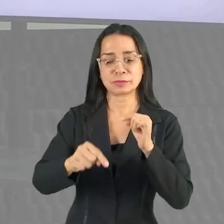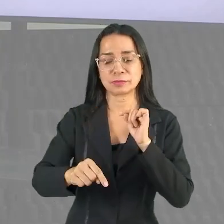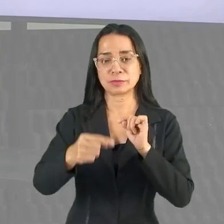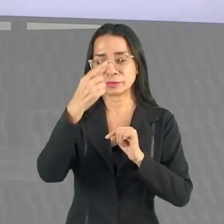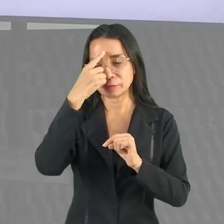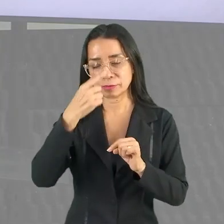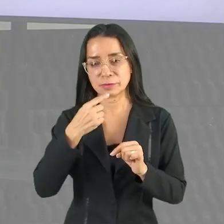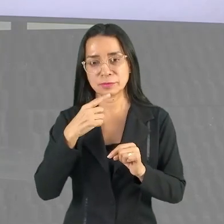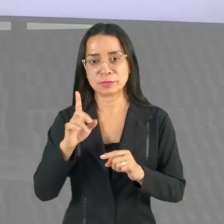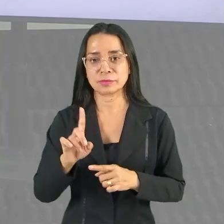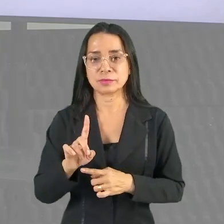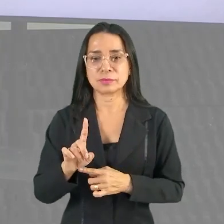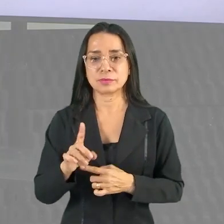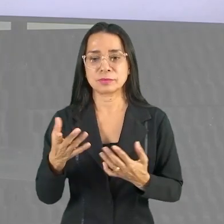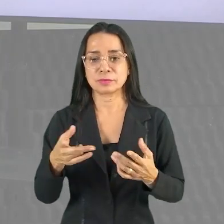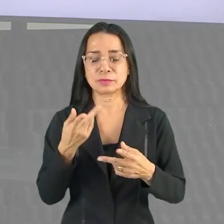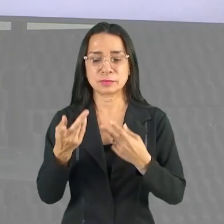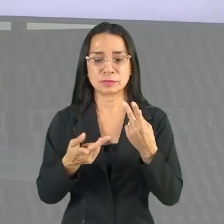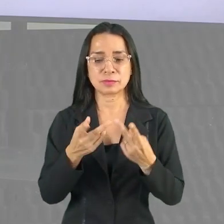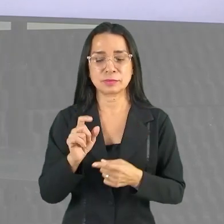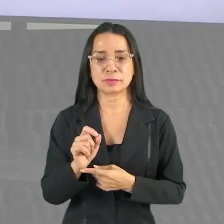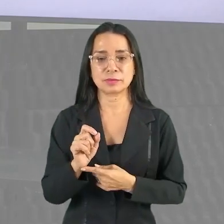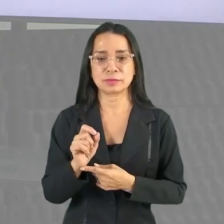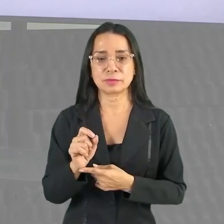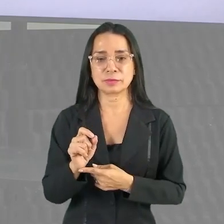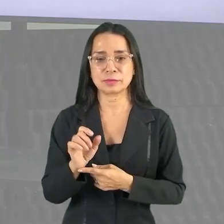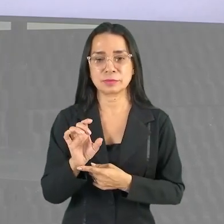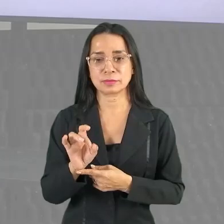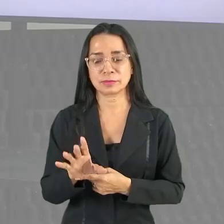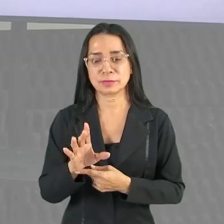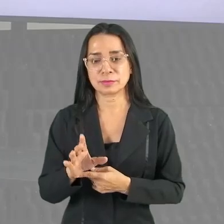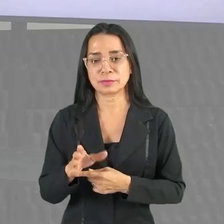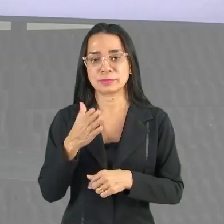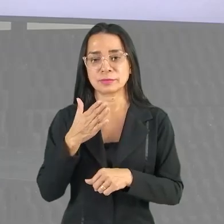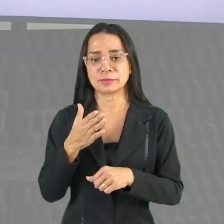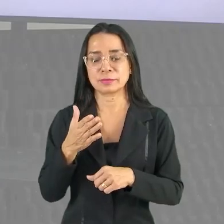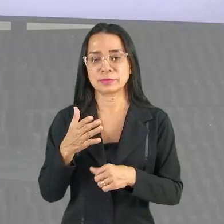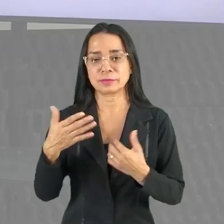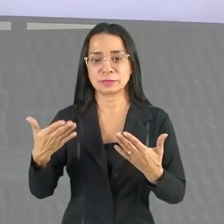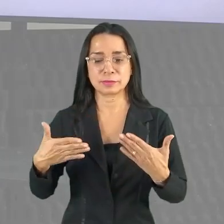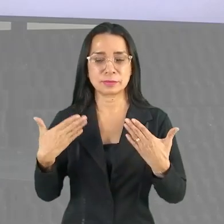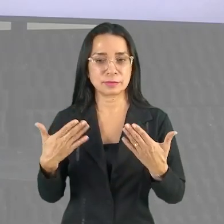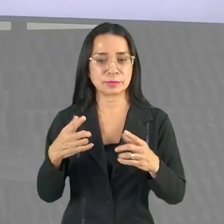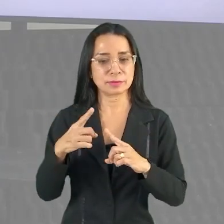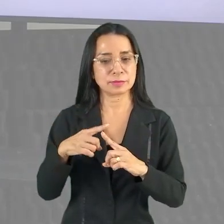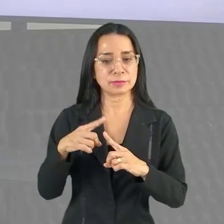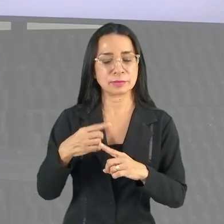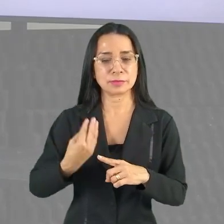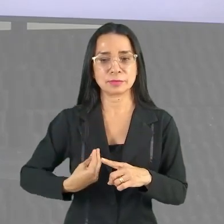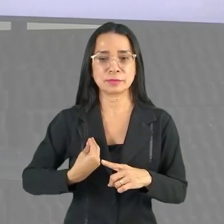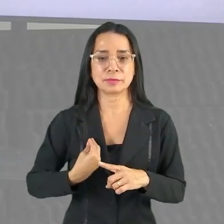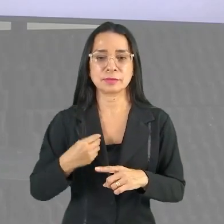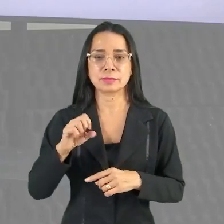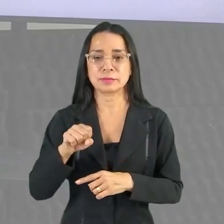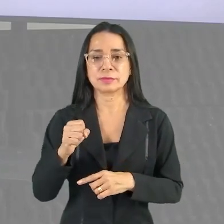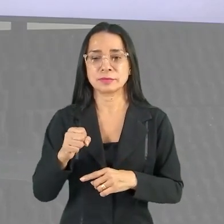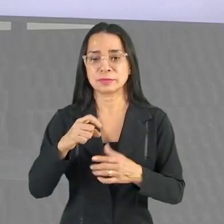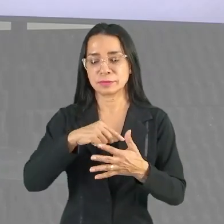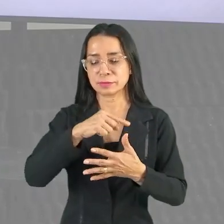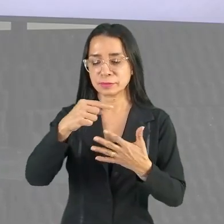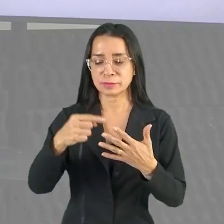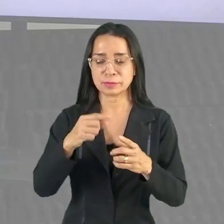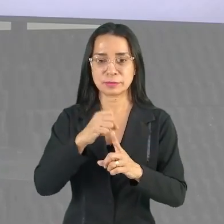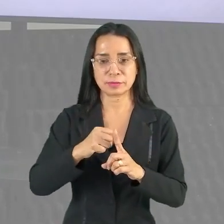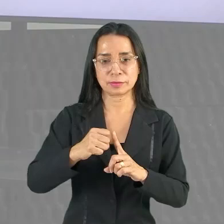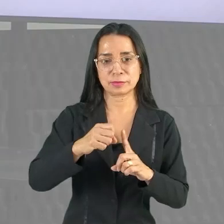imagem, né? Ali não está falando só de ser ativo, do estilo de vida, né? Falando mais de aspectos sociais.